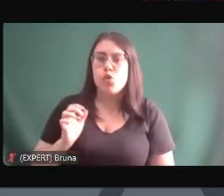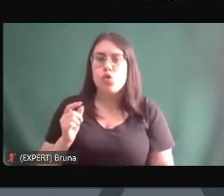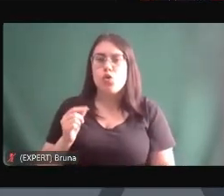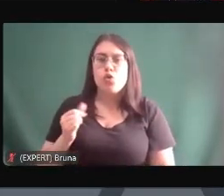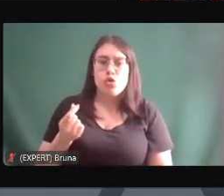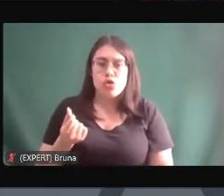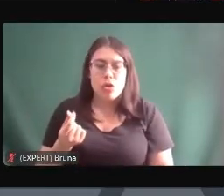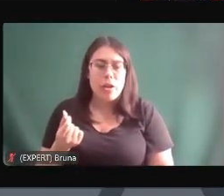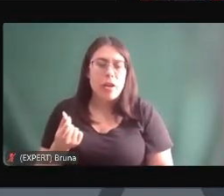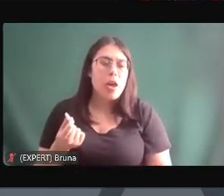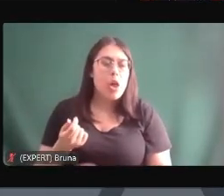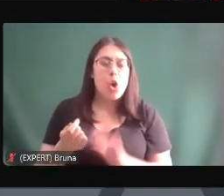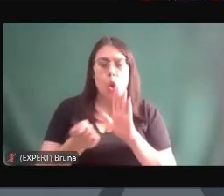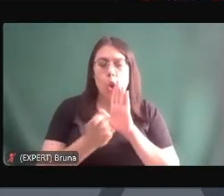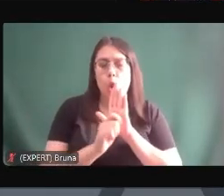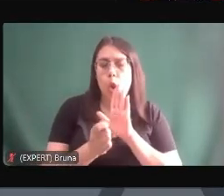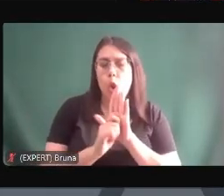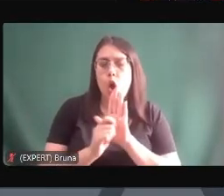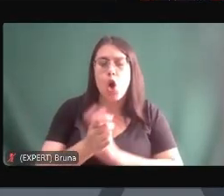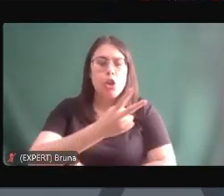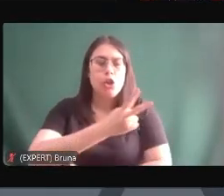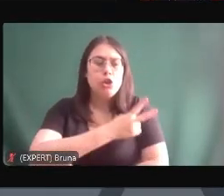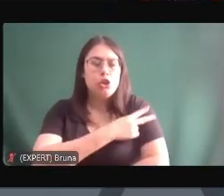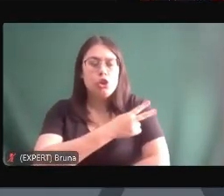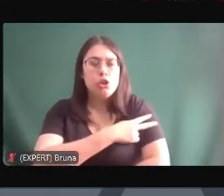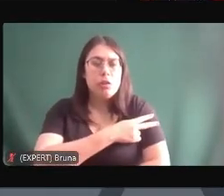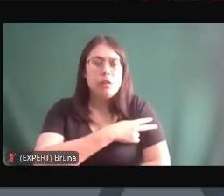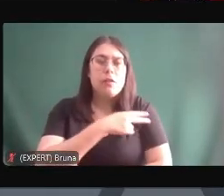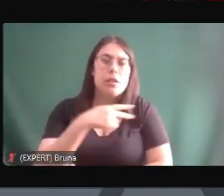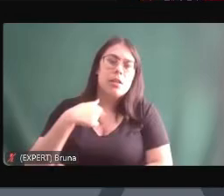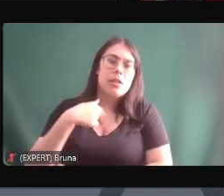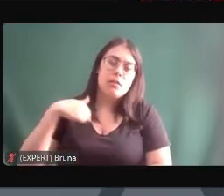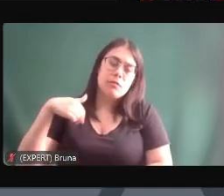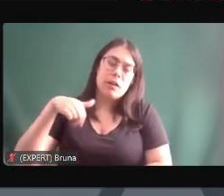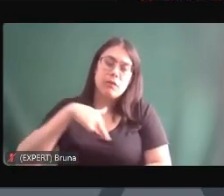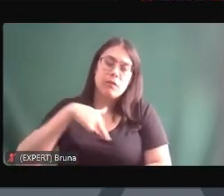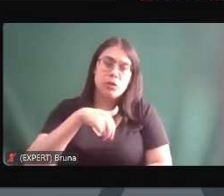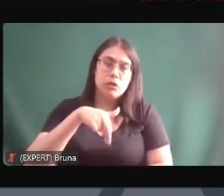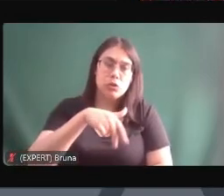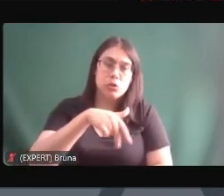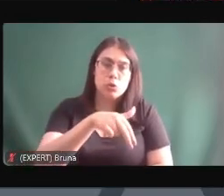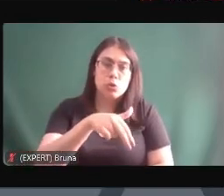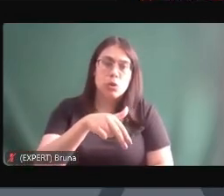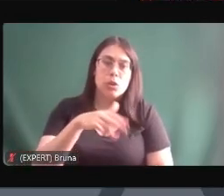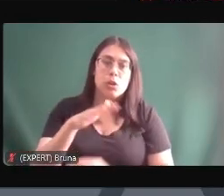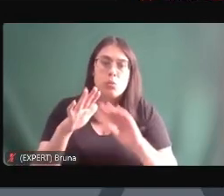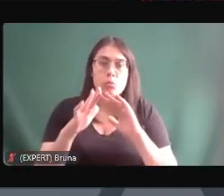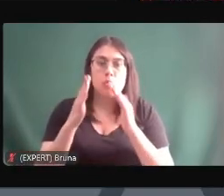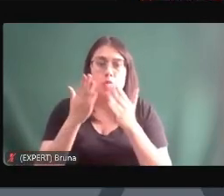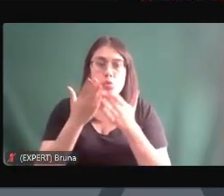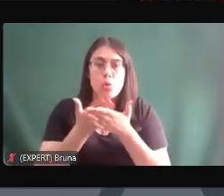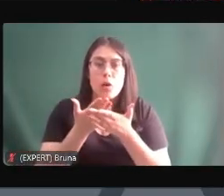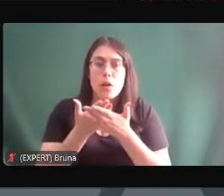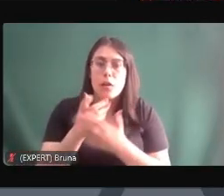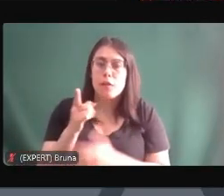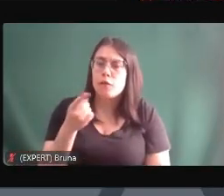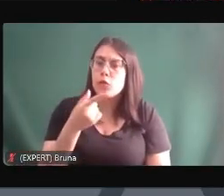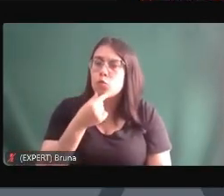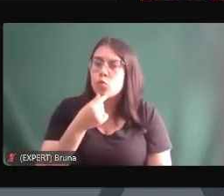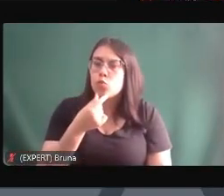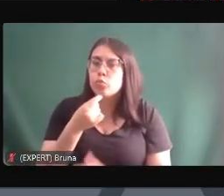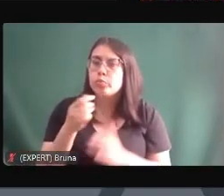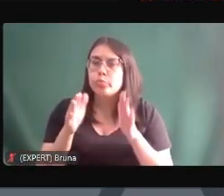boca e não sei o que e um dia ele estava andando na comunidade dele passou na frente de uma escola e viu um cara pobre